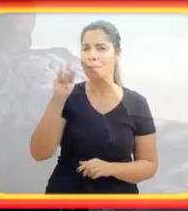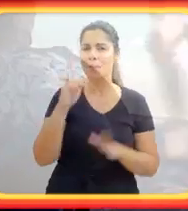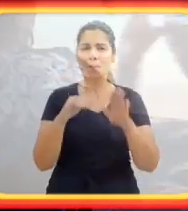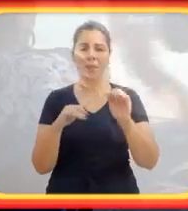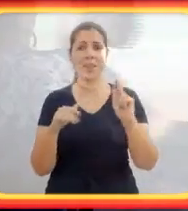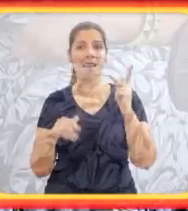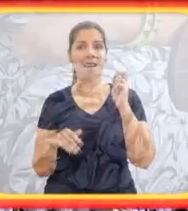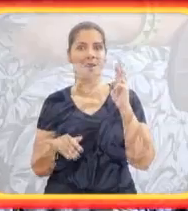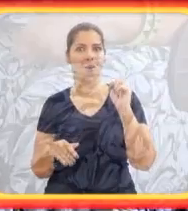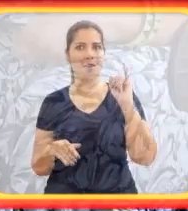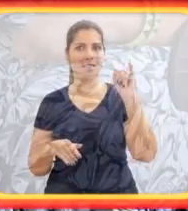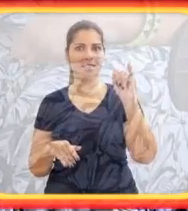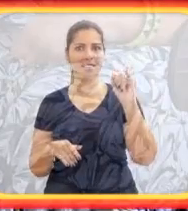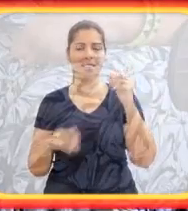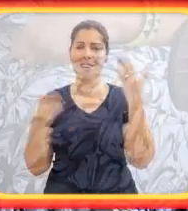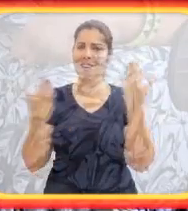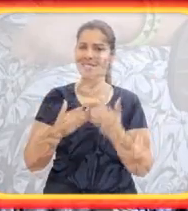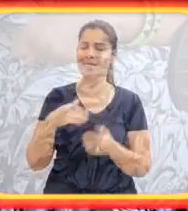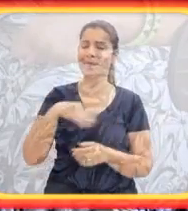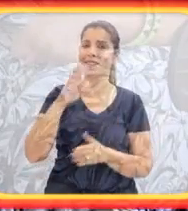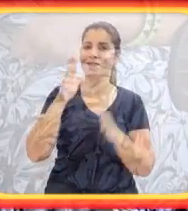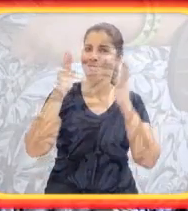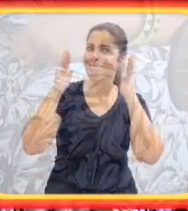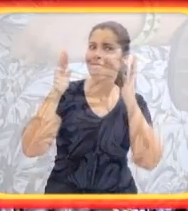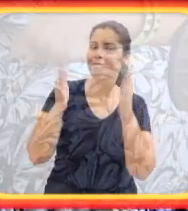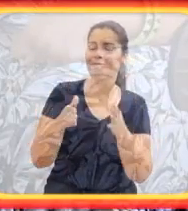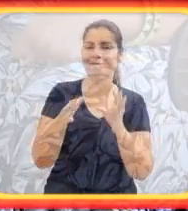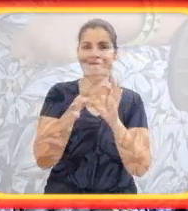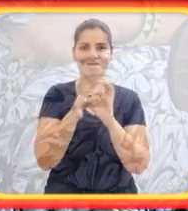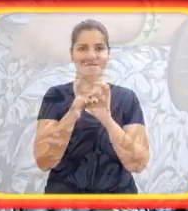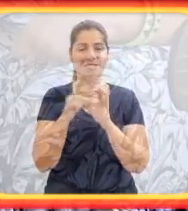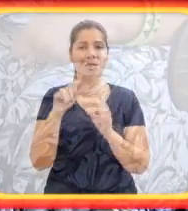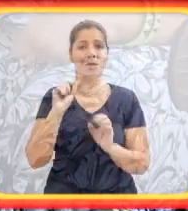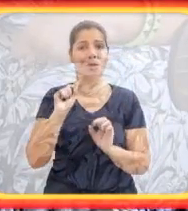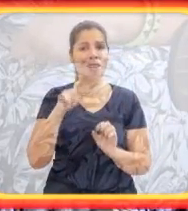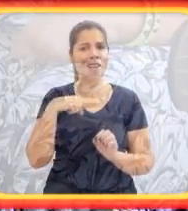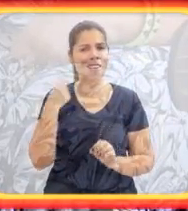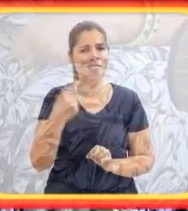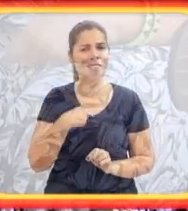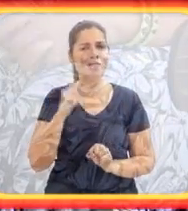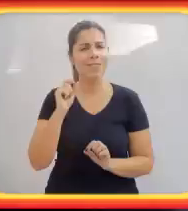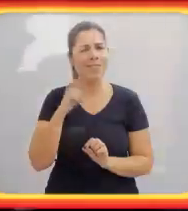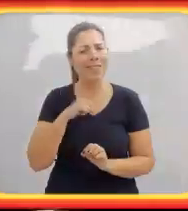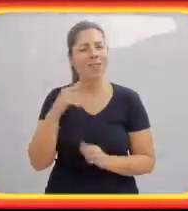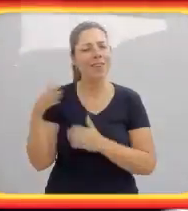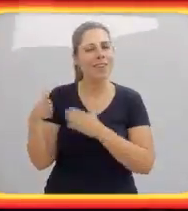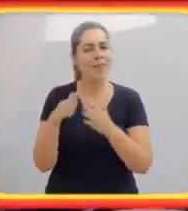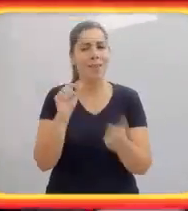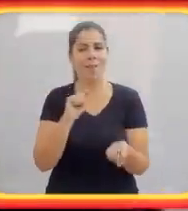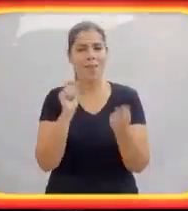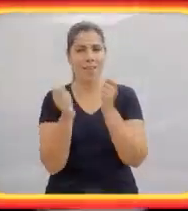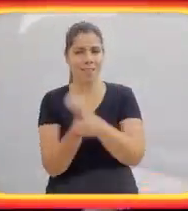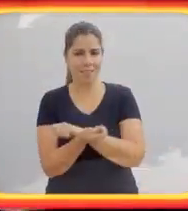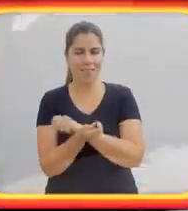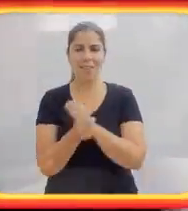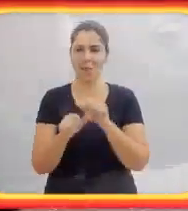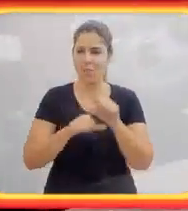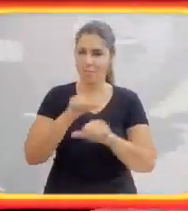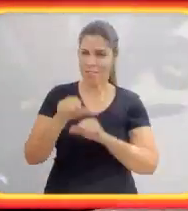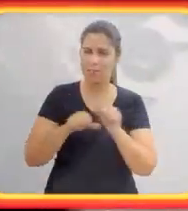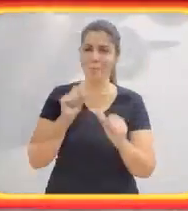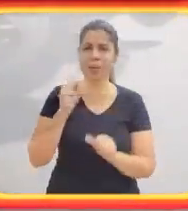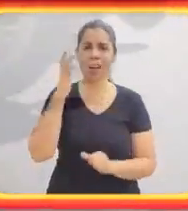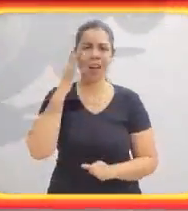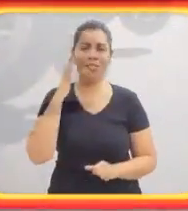Acho que aquela imagem que a gente tem do pai e da mãe heróis. Hoje fica ainda mais concreta. Enquanto muita gente tem o caminho